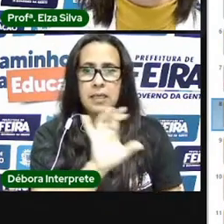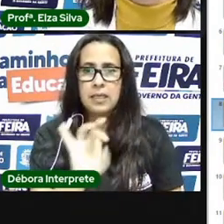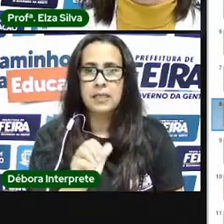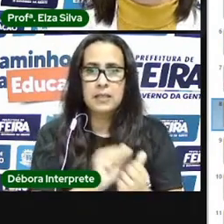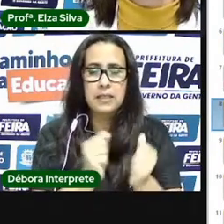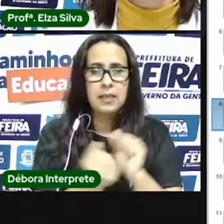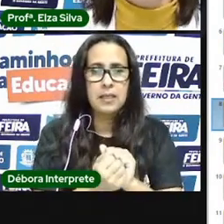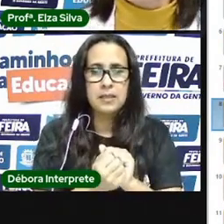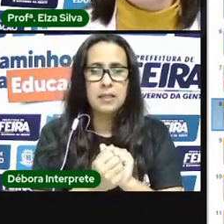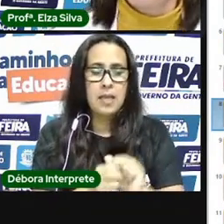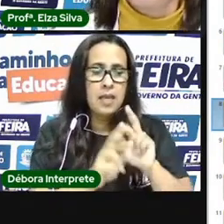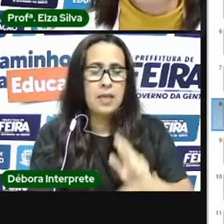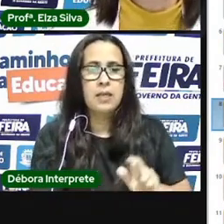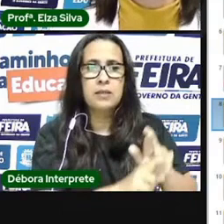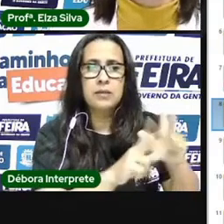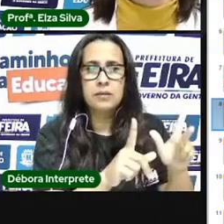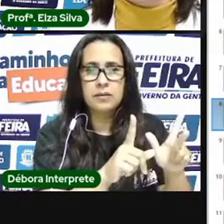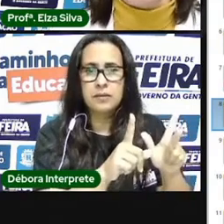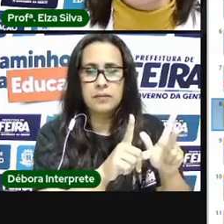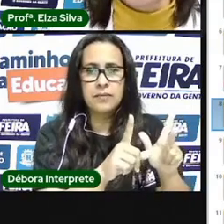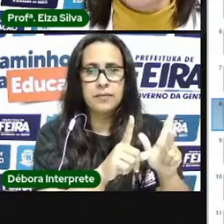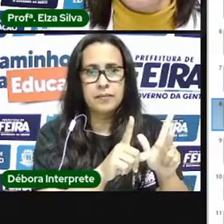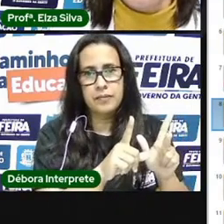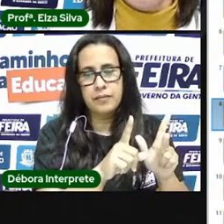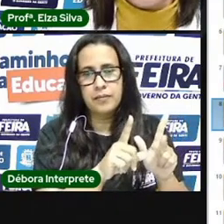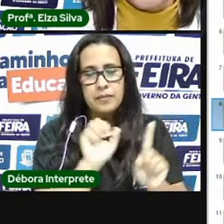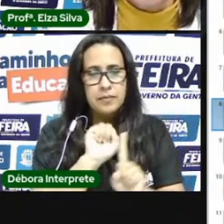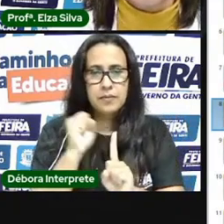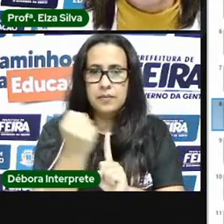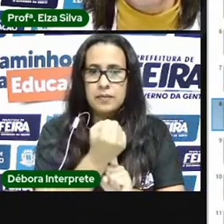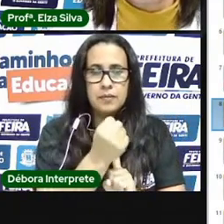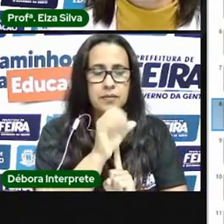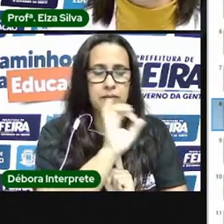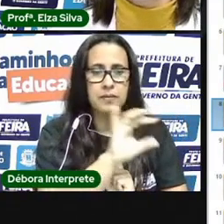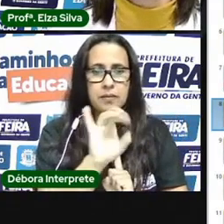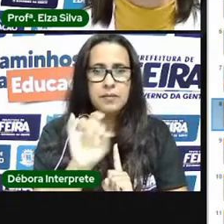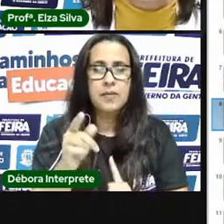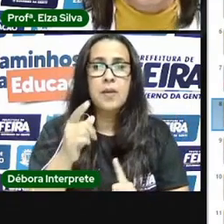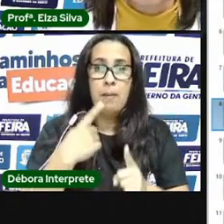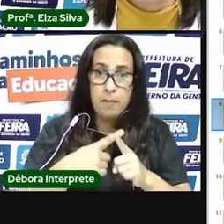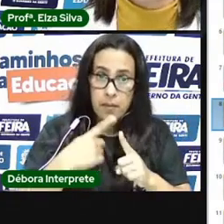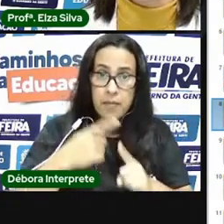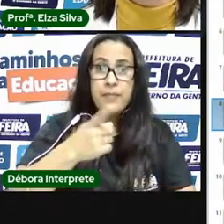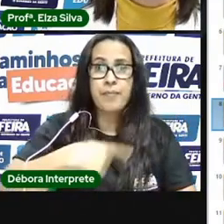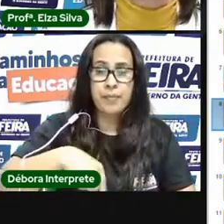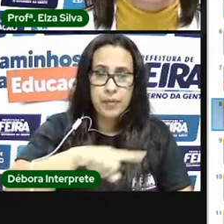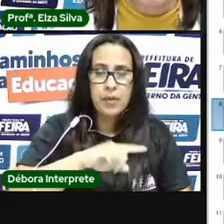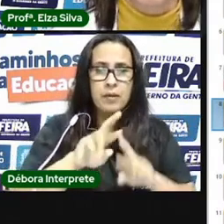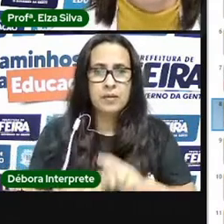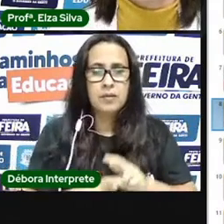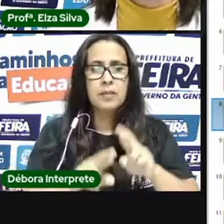é igual nas distintas sociedades. porque nós somos diferentes, pensamos diferentes,